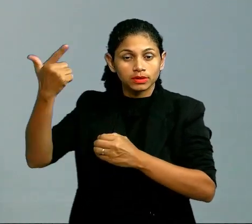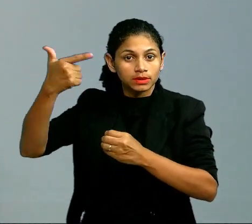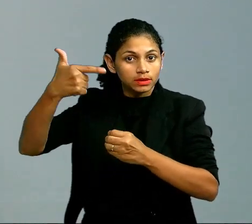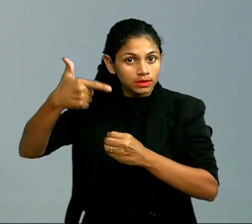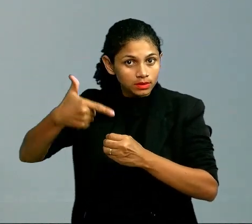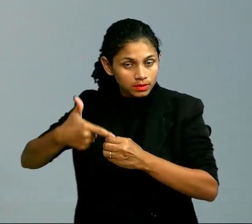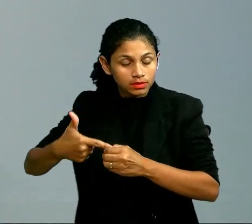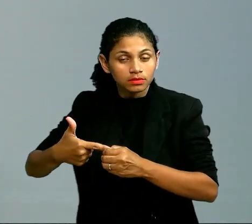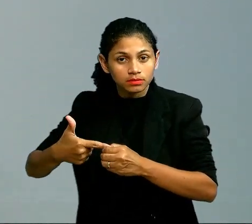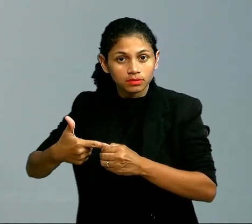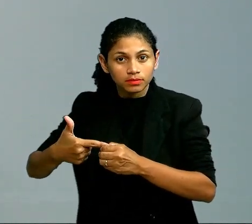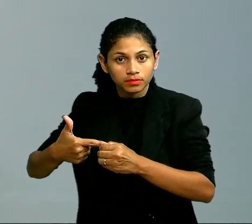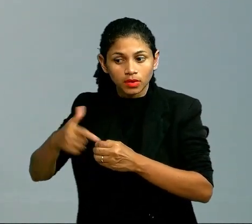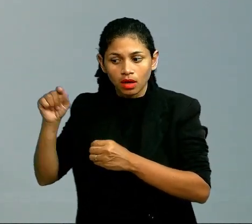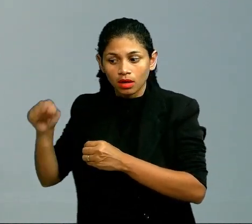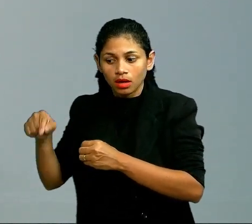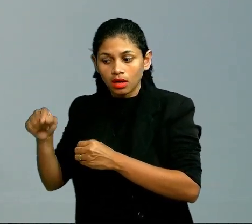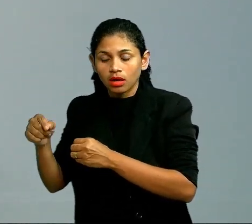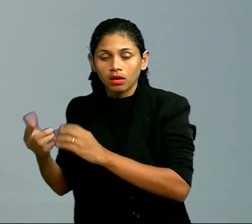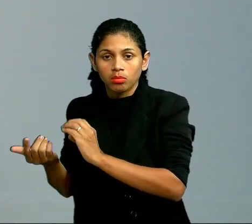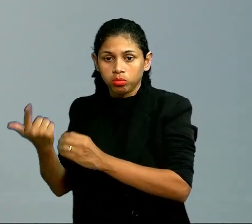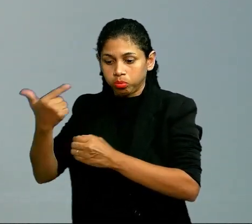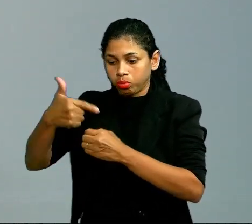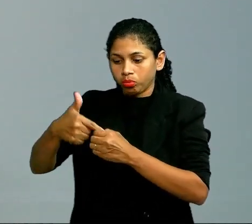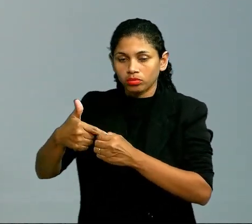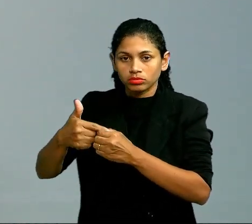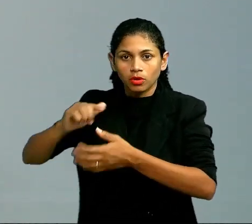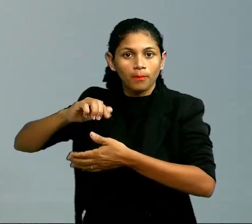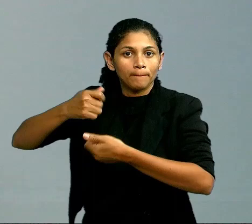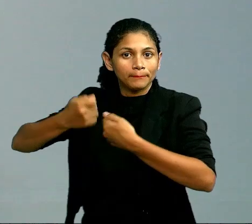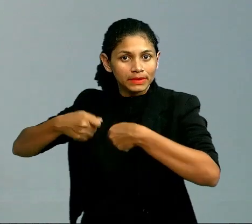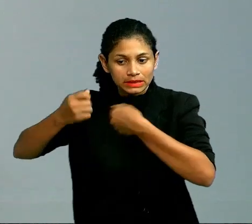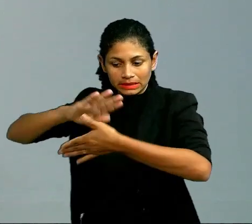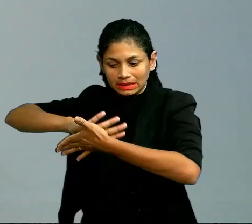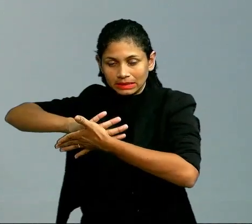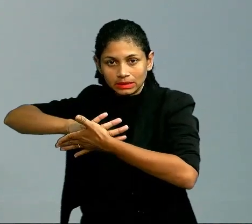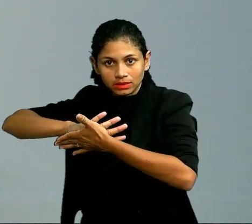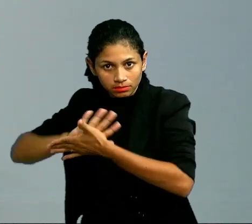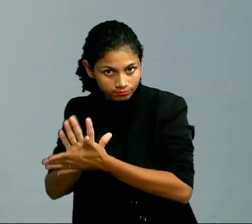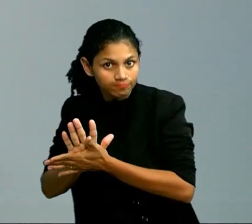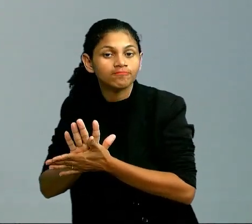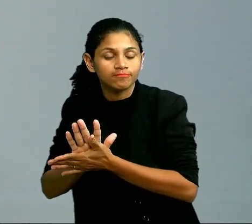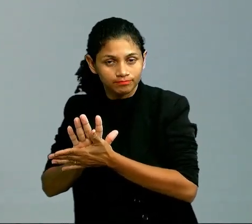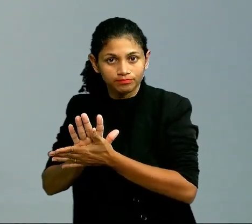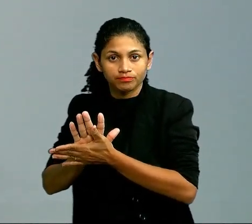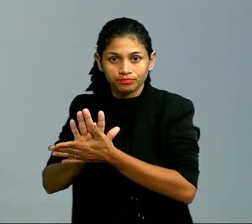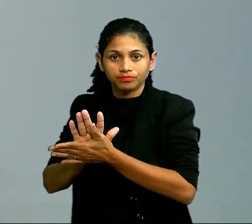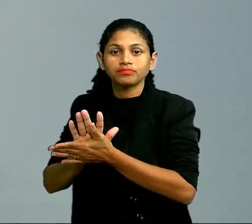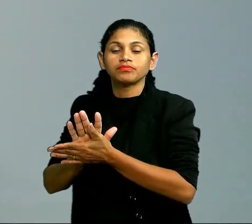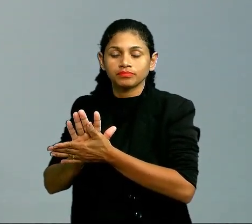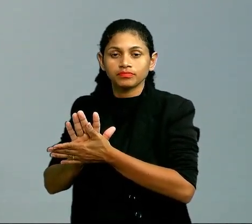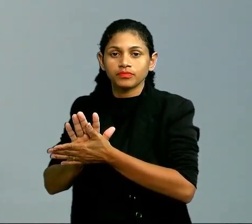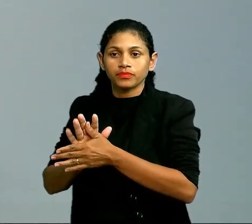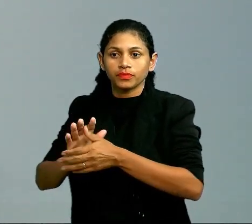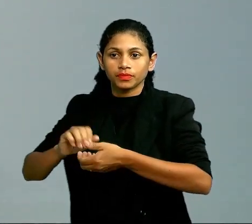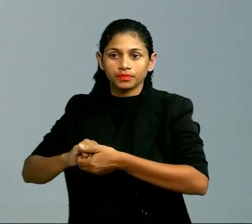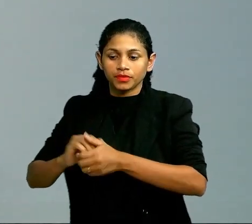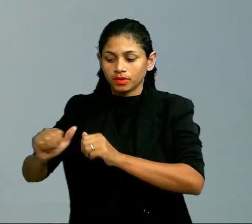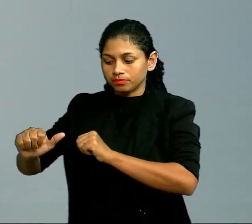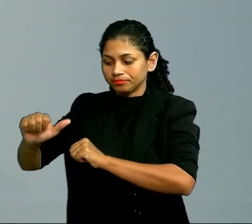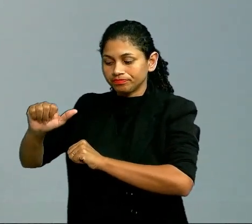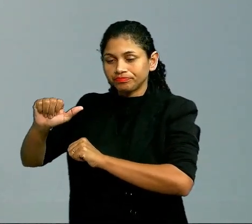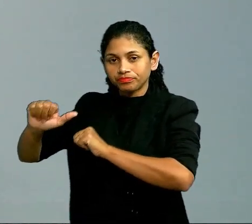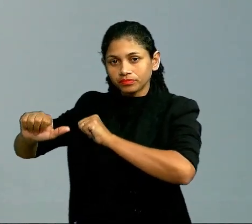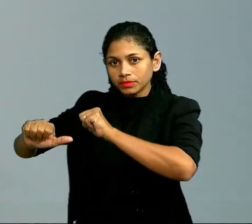craqueamento, basta que se faça um cracking, uma quebra. Então, eu vou pegar a molécula do diesel, vou quebrar essa molécula